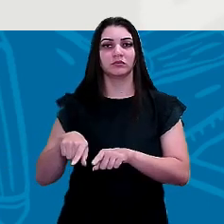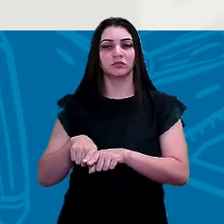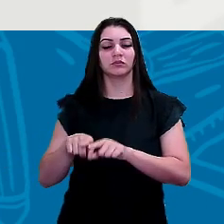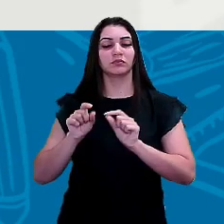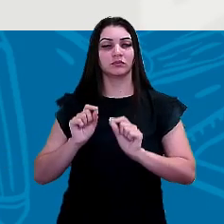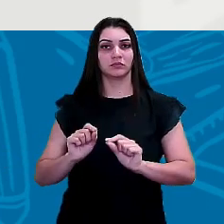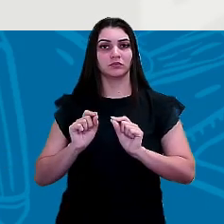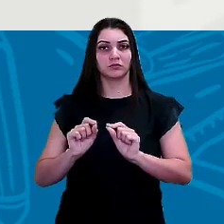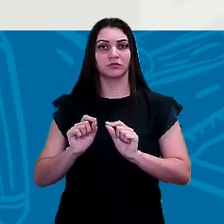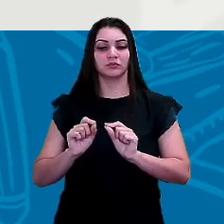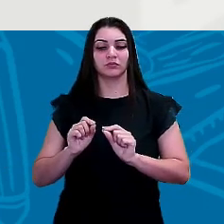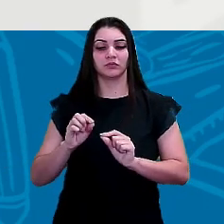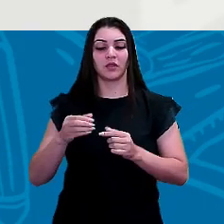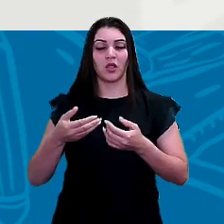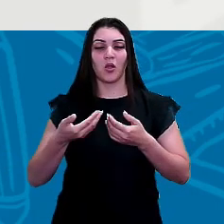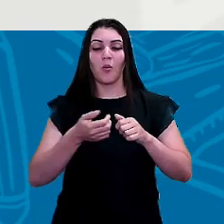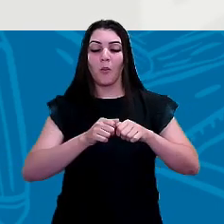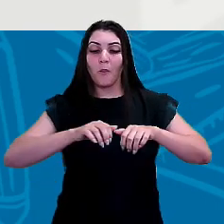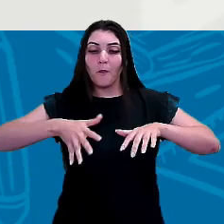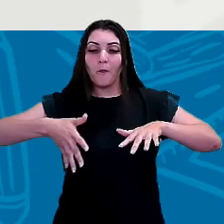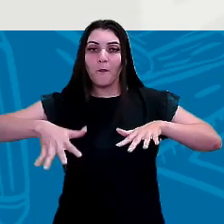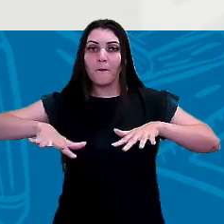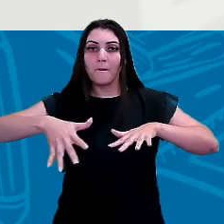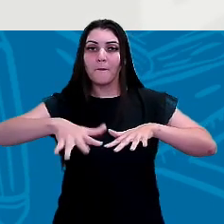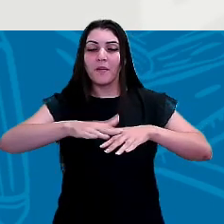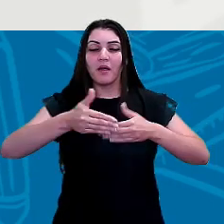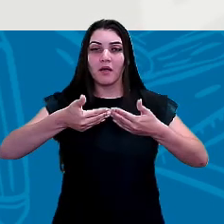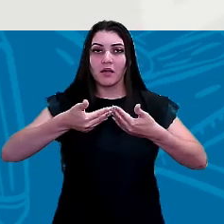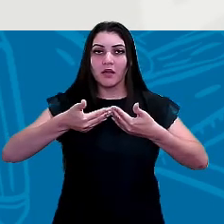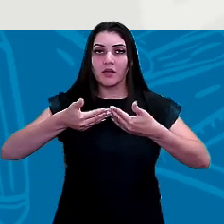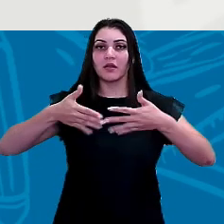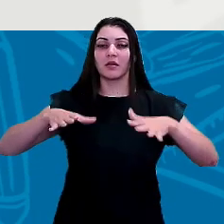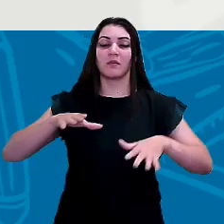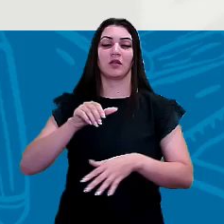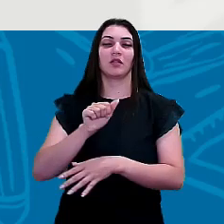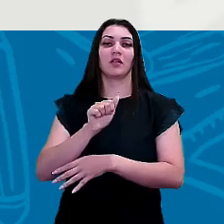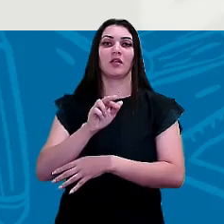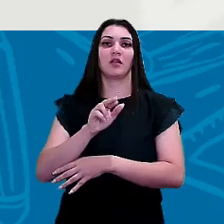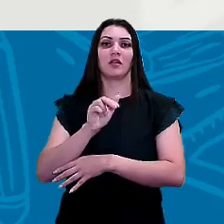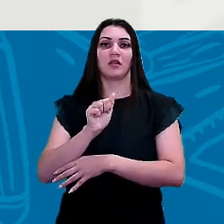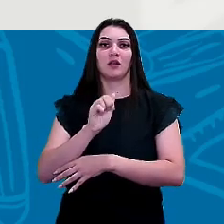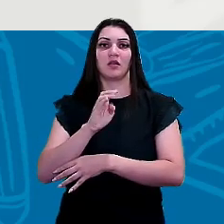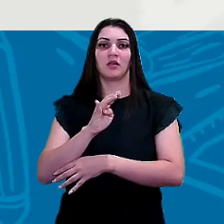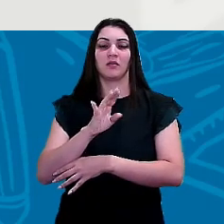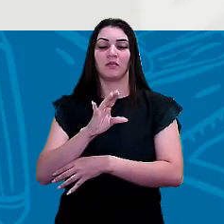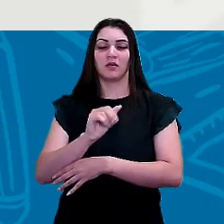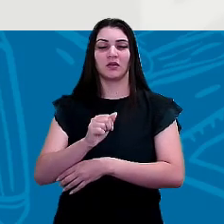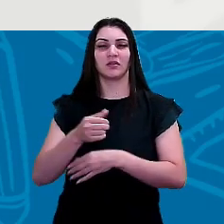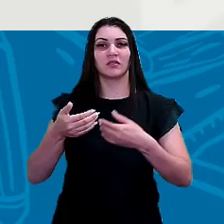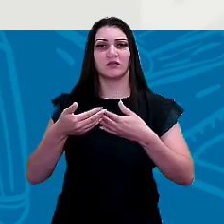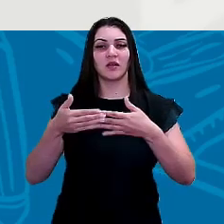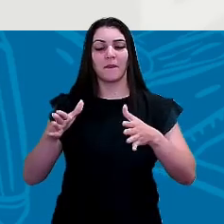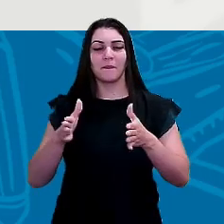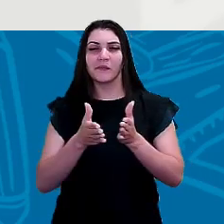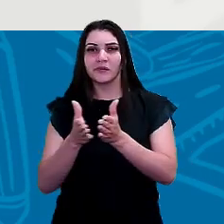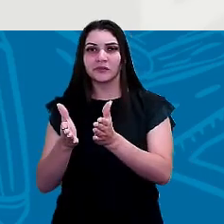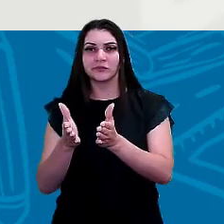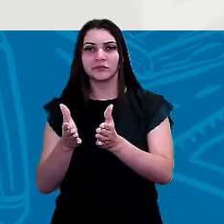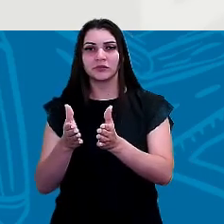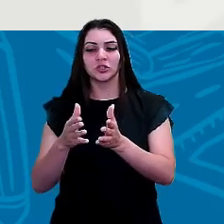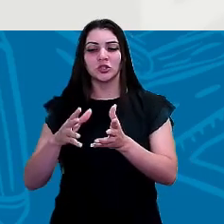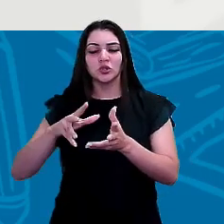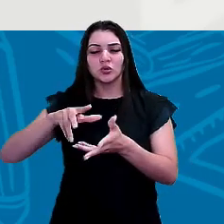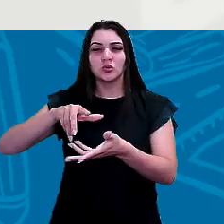E também o mar aberto, que é o mar Arábico, ali na Península Arábica, onde ele vai se abrir, saindo da Península e tomar